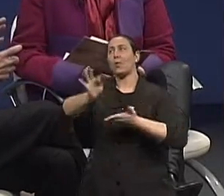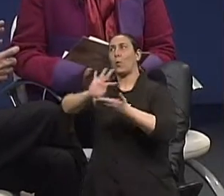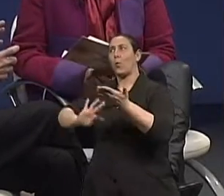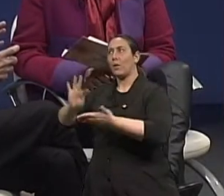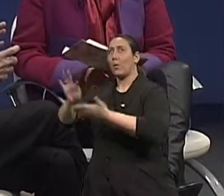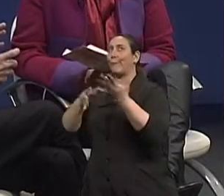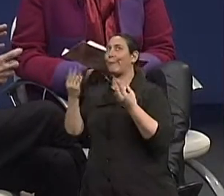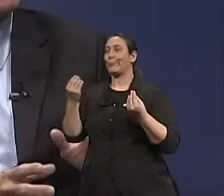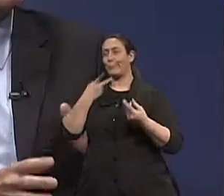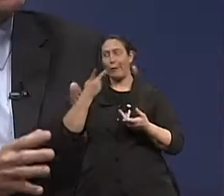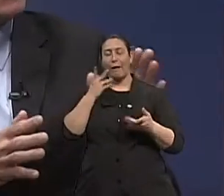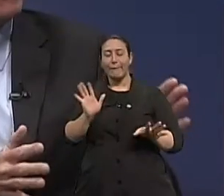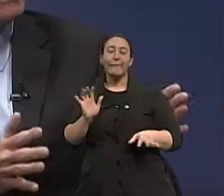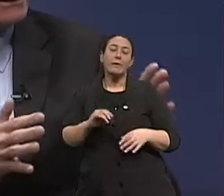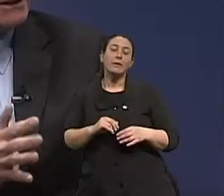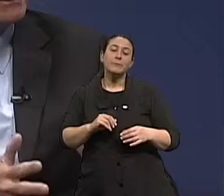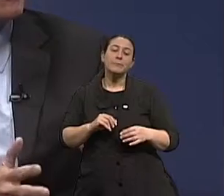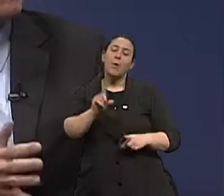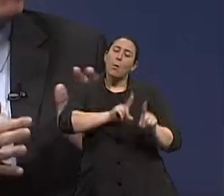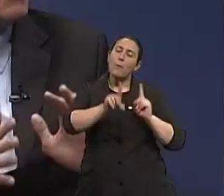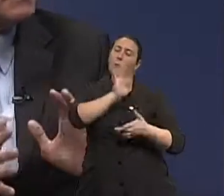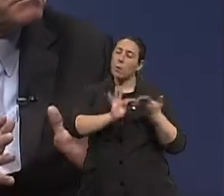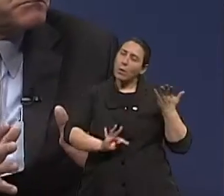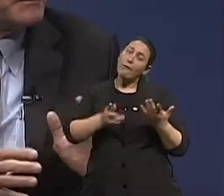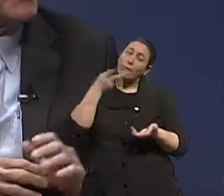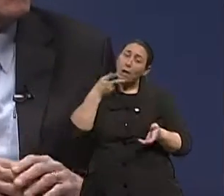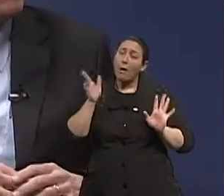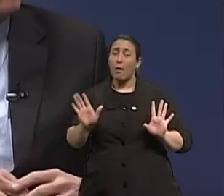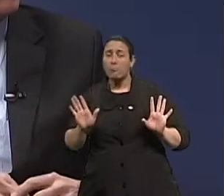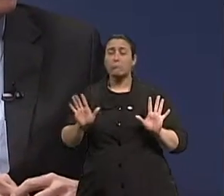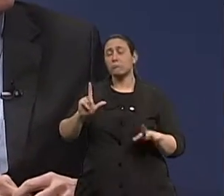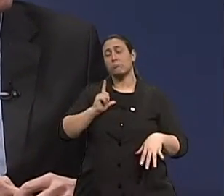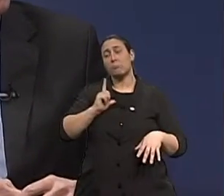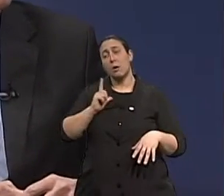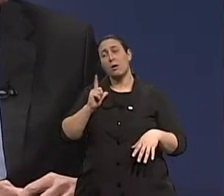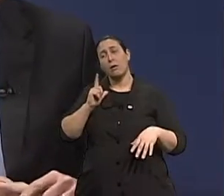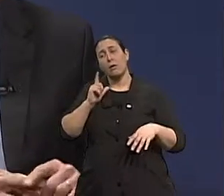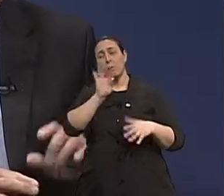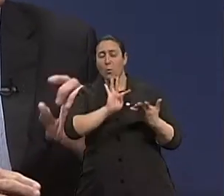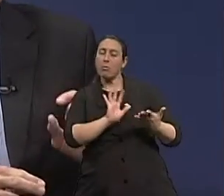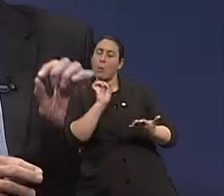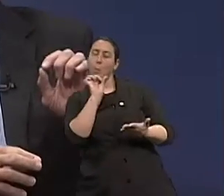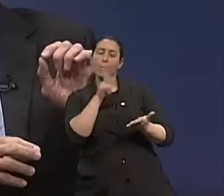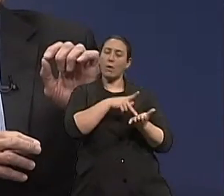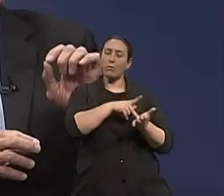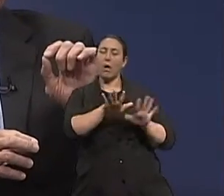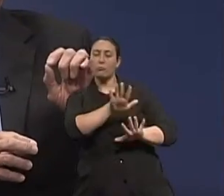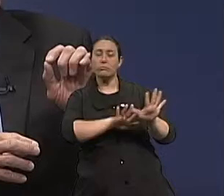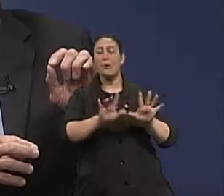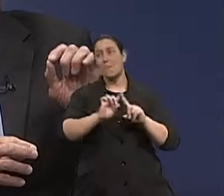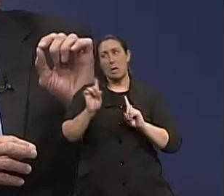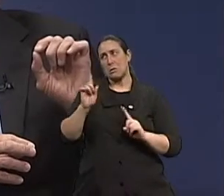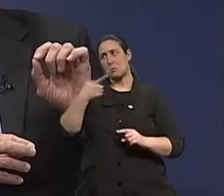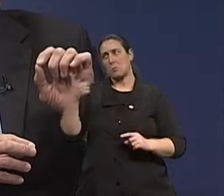universalmente aceita. Então, algumas teorias, sim, existem algumas que têm o seu fundo de verdade, mas não existe nenhuma intervenção